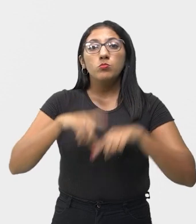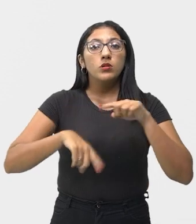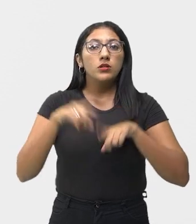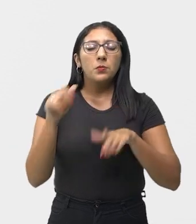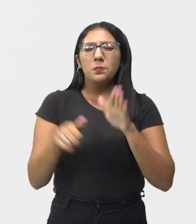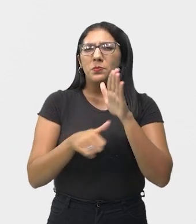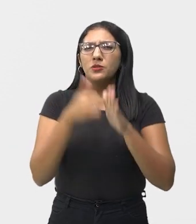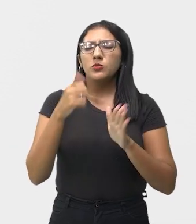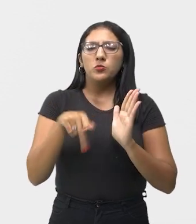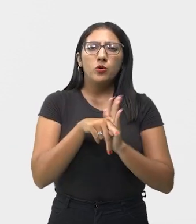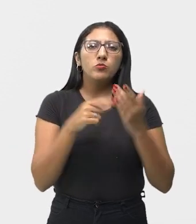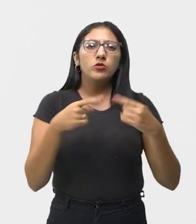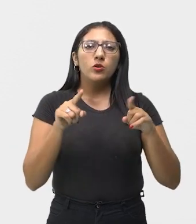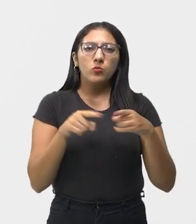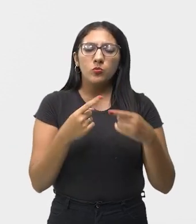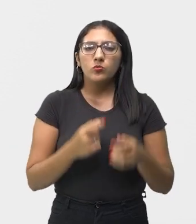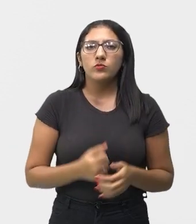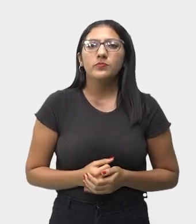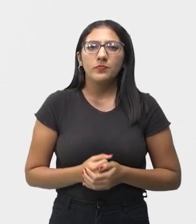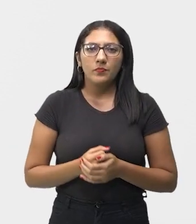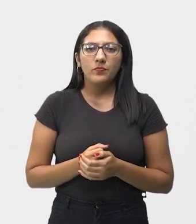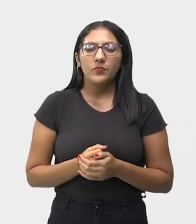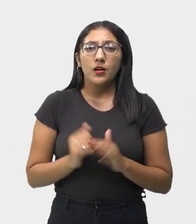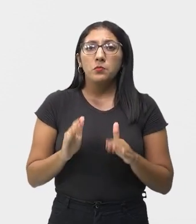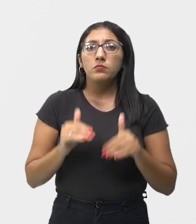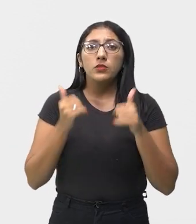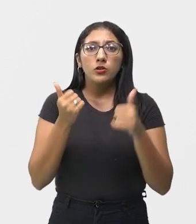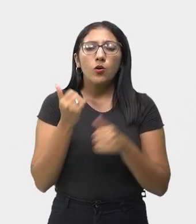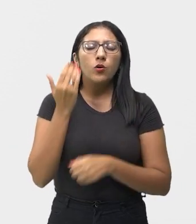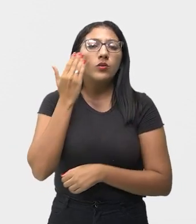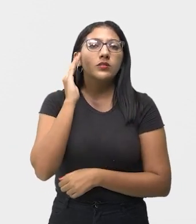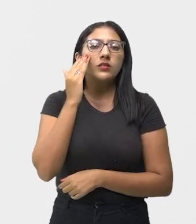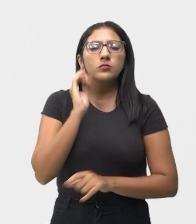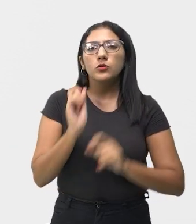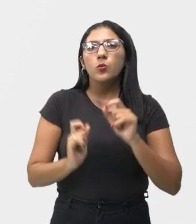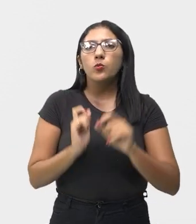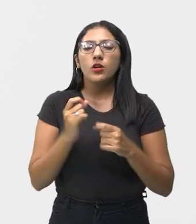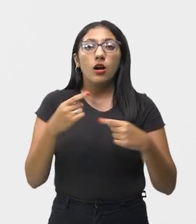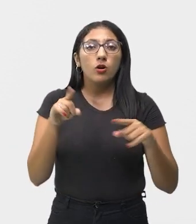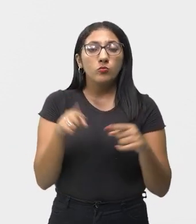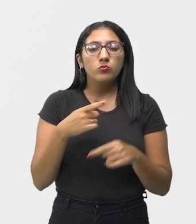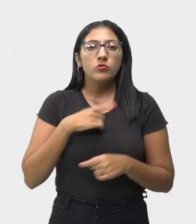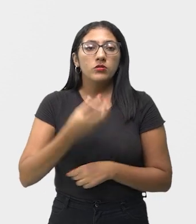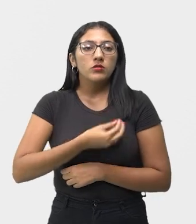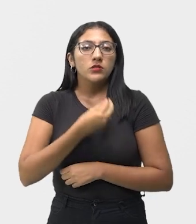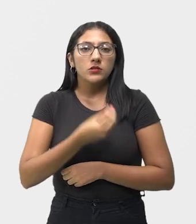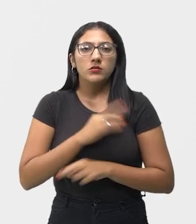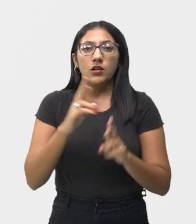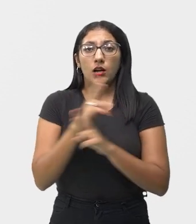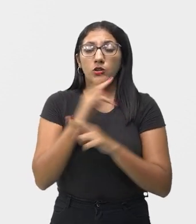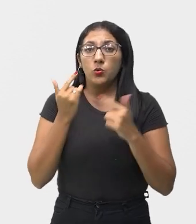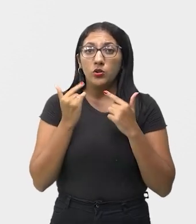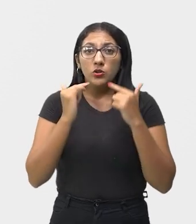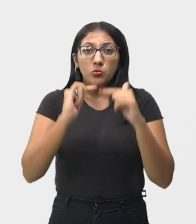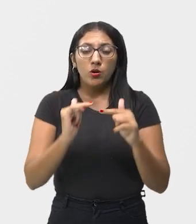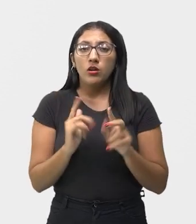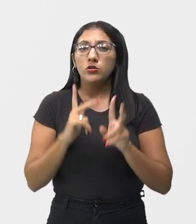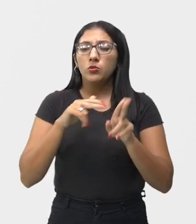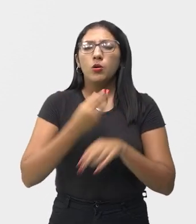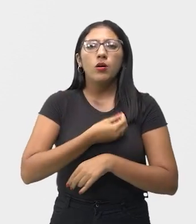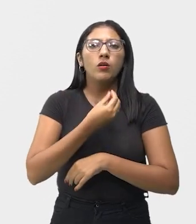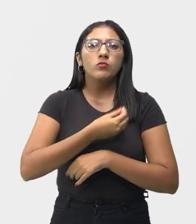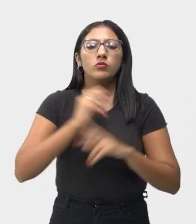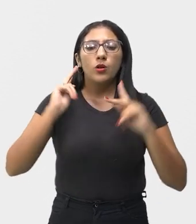A melhor composição, suposição, é dizer que a música existe como uma linguagem desde que o próprio